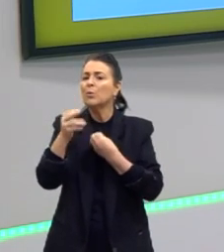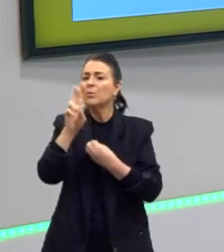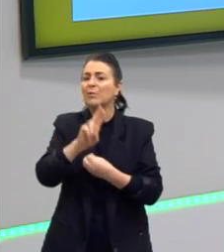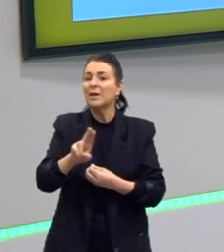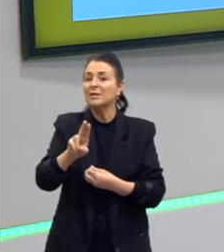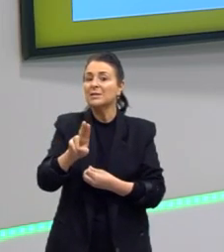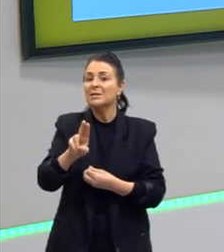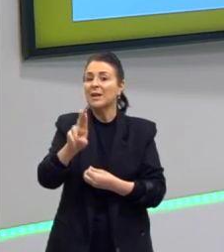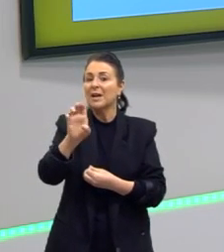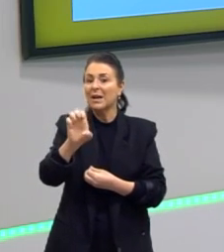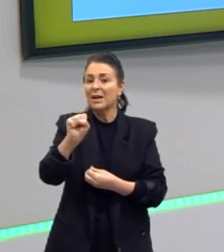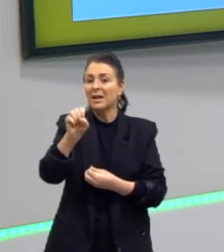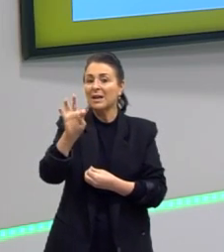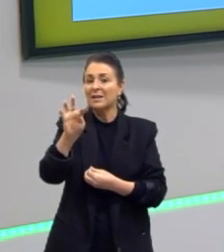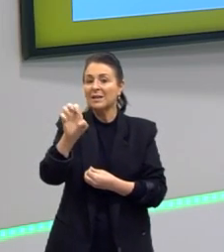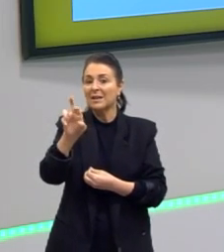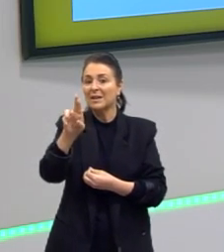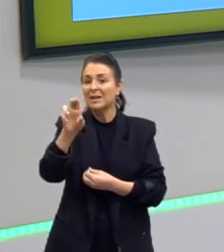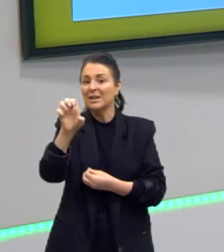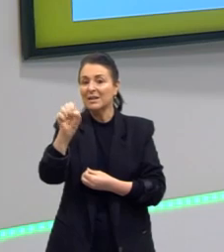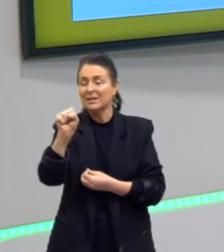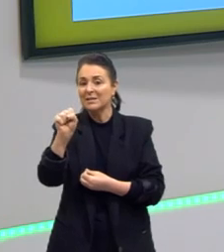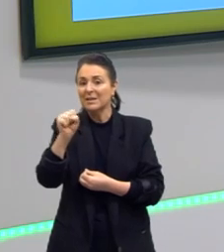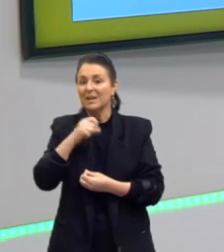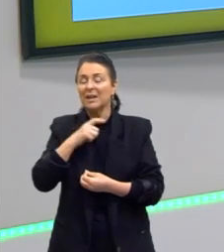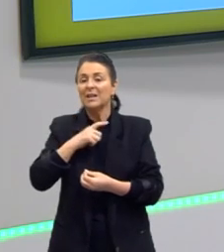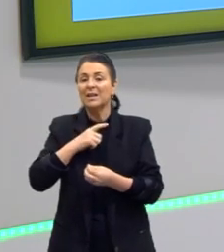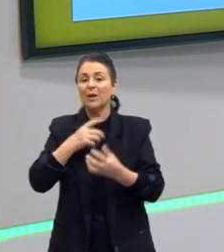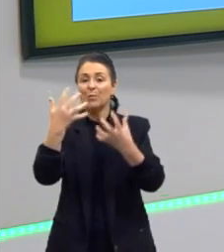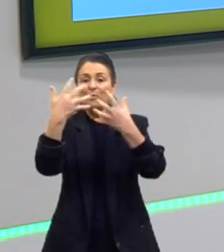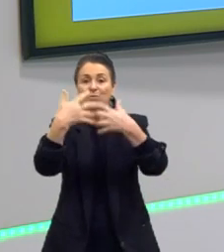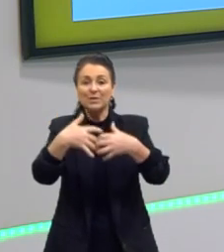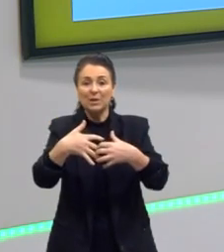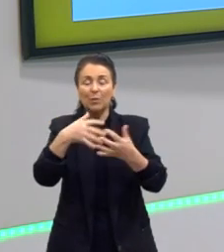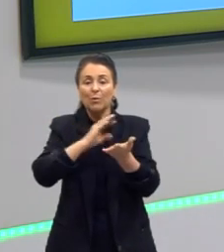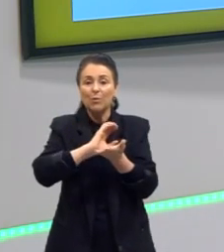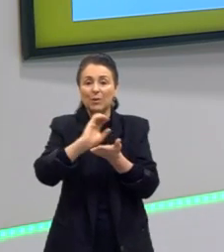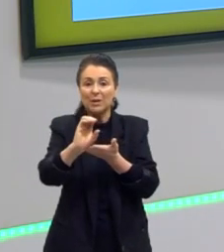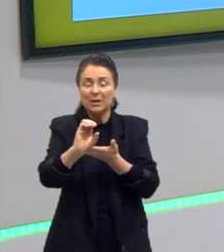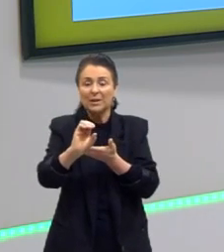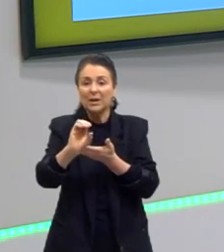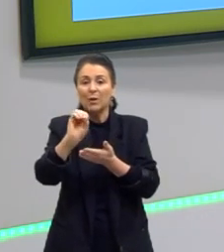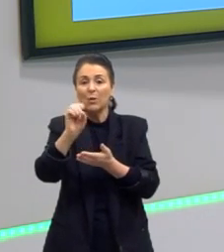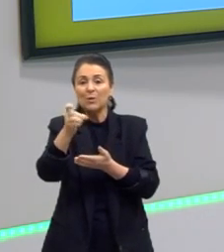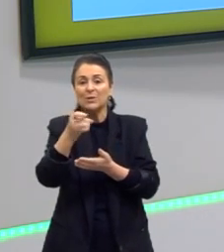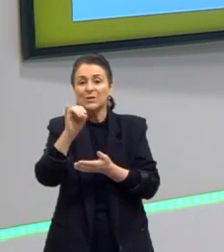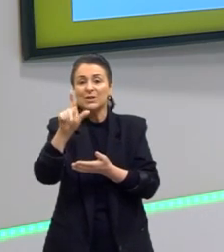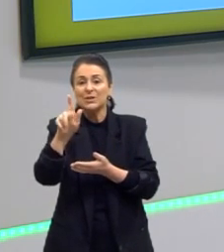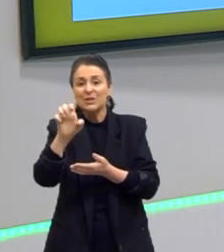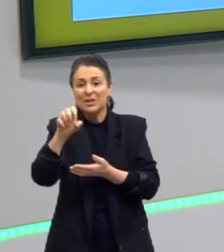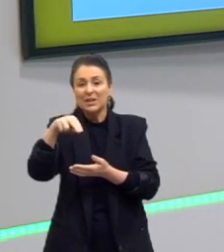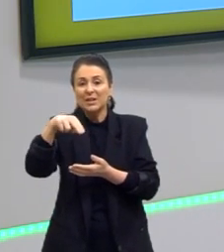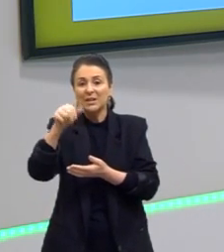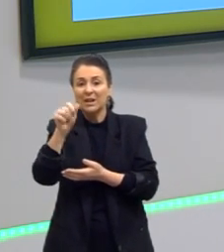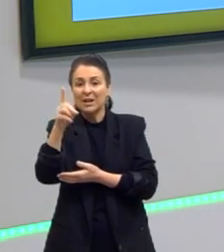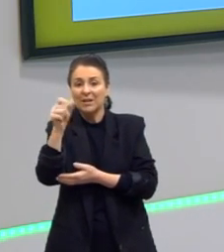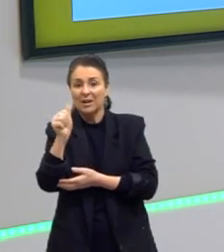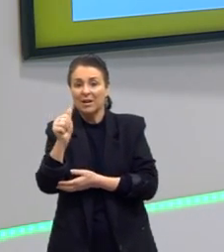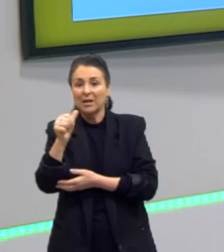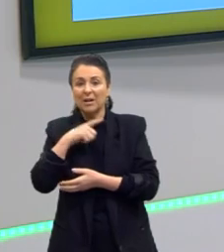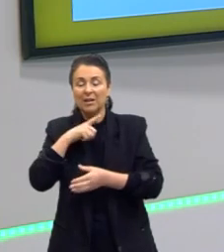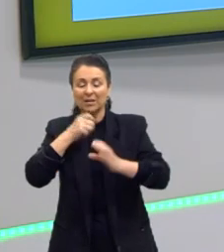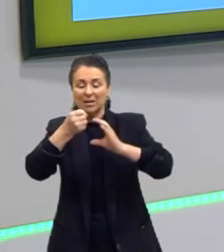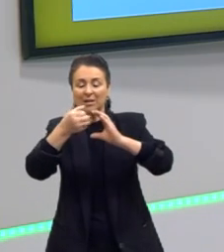ésteres, que é a última função orgânica oxigenada que nós vimos. Por quê? Eles têm essa característica de ter o cheiro